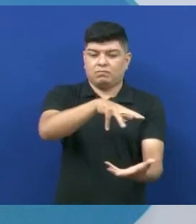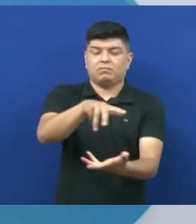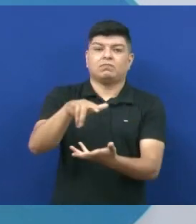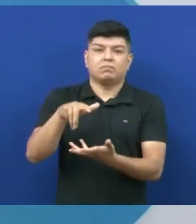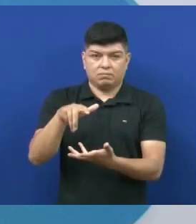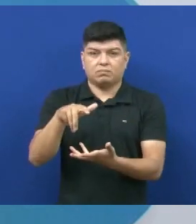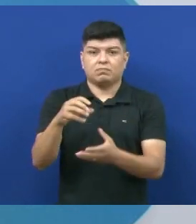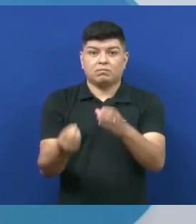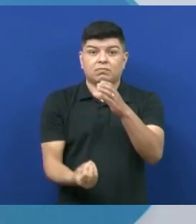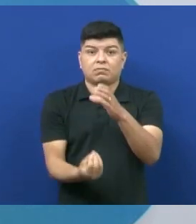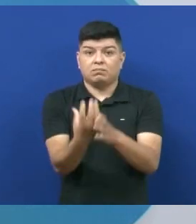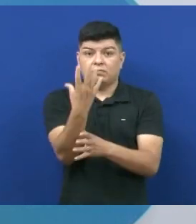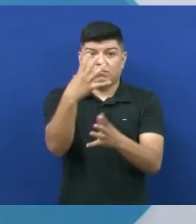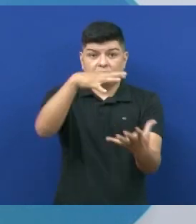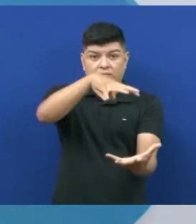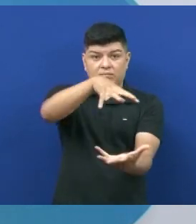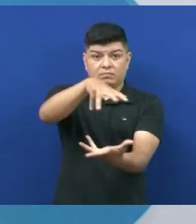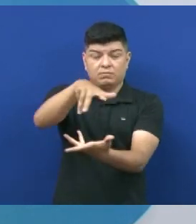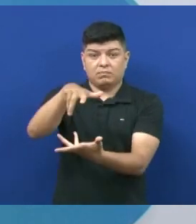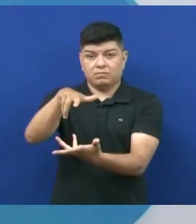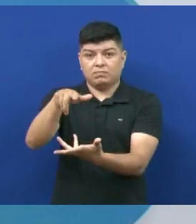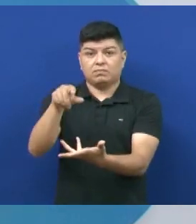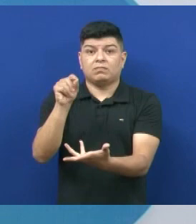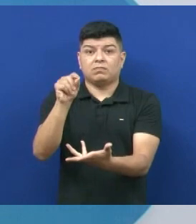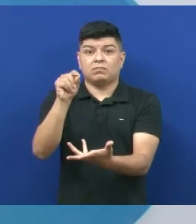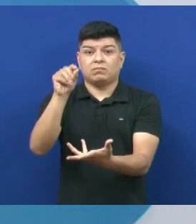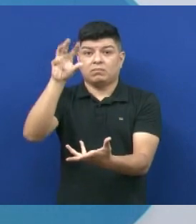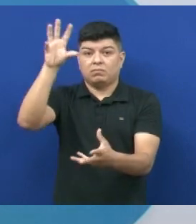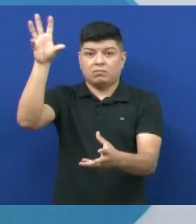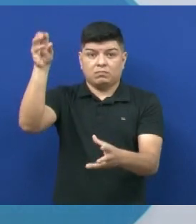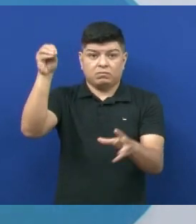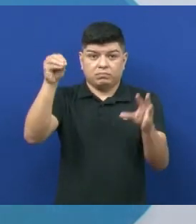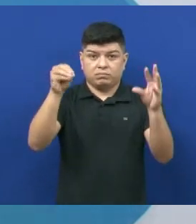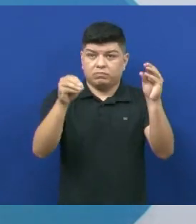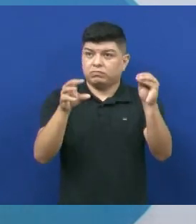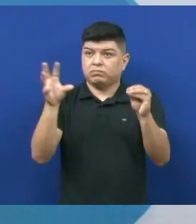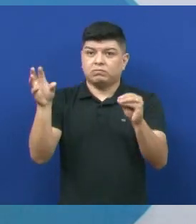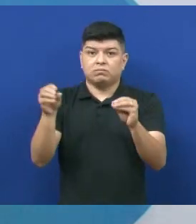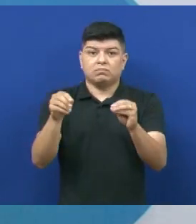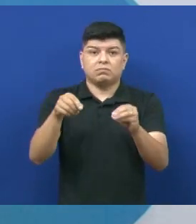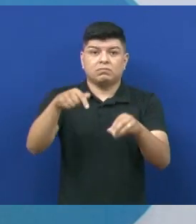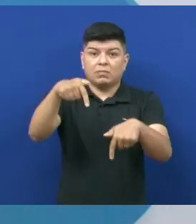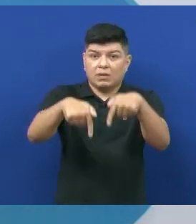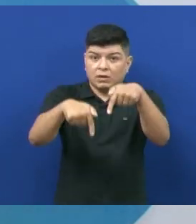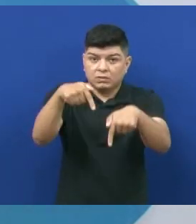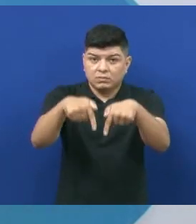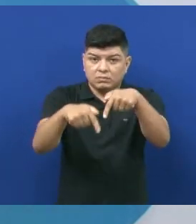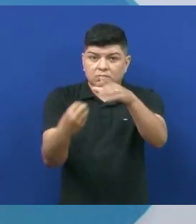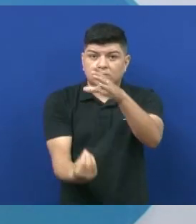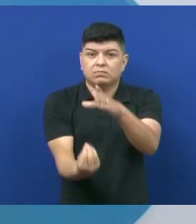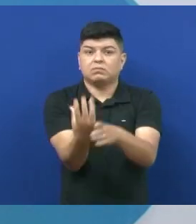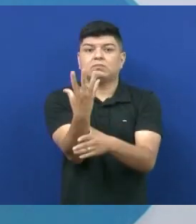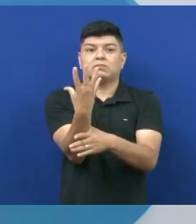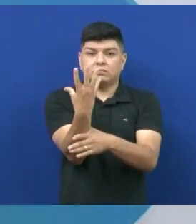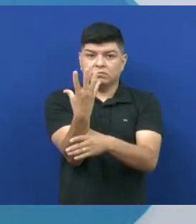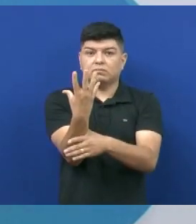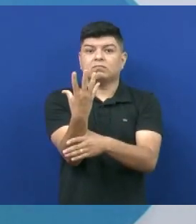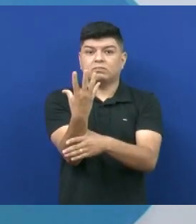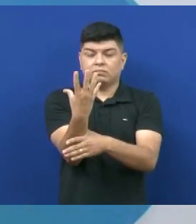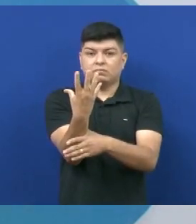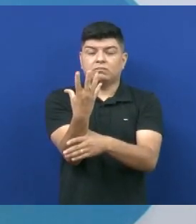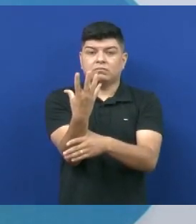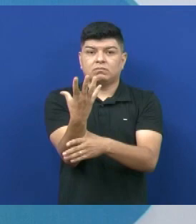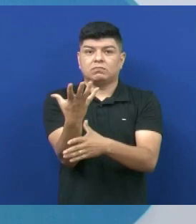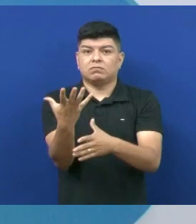Para se formar a Terra, nós temos aí a junção de alguns elementos químicos que surgiram ou que